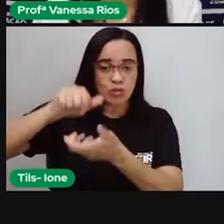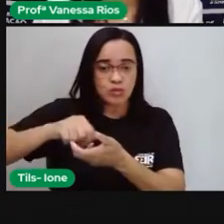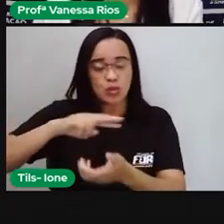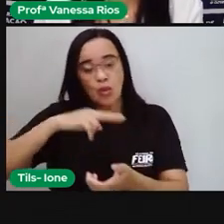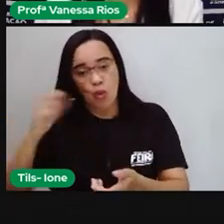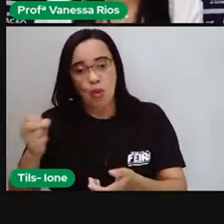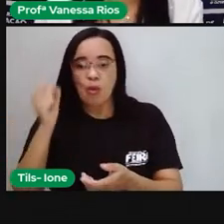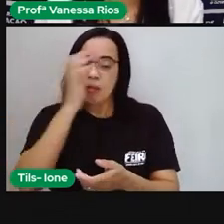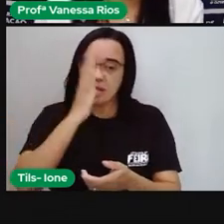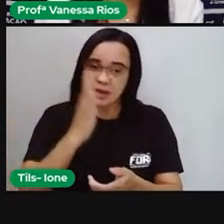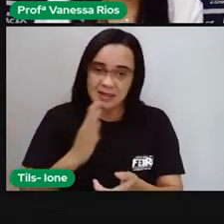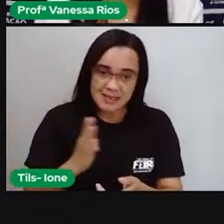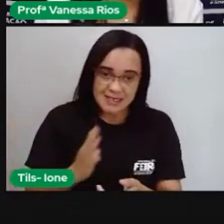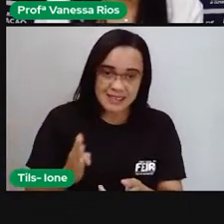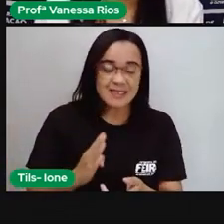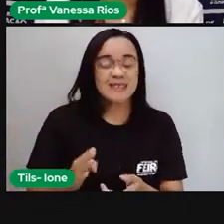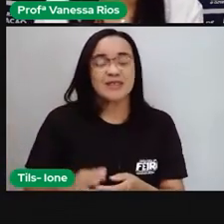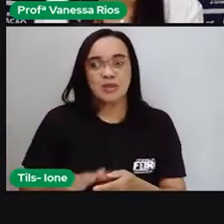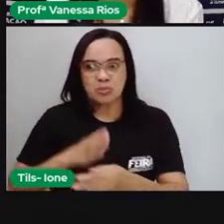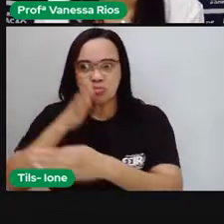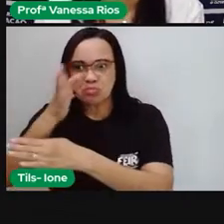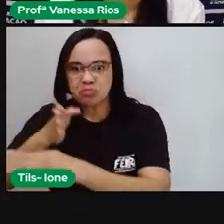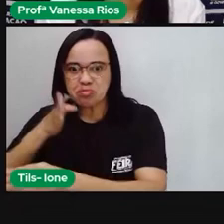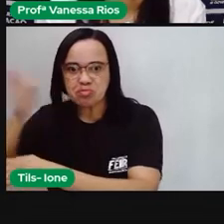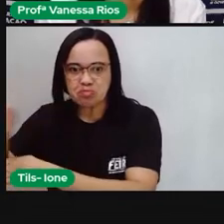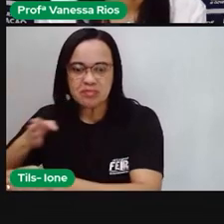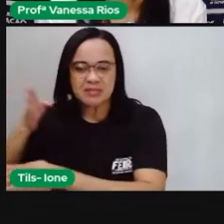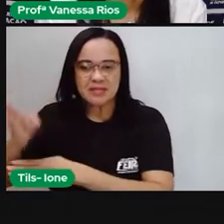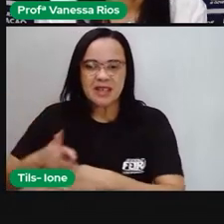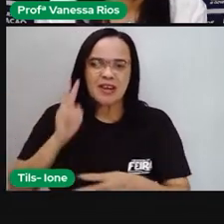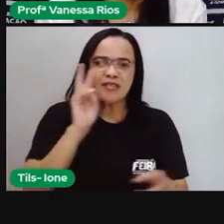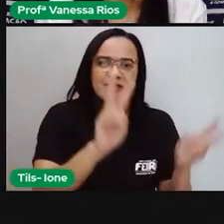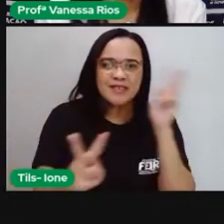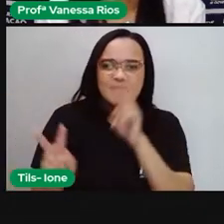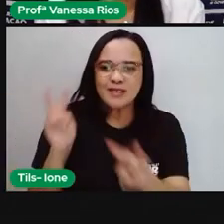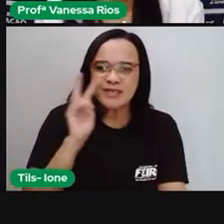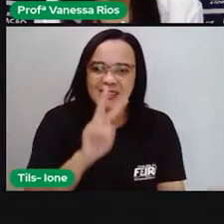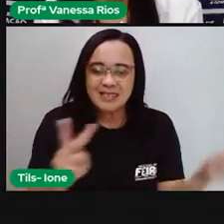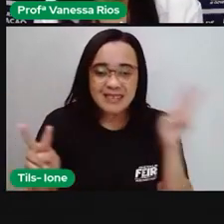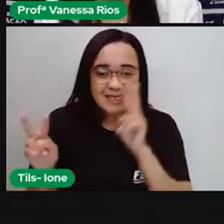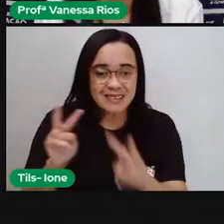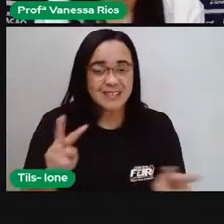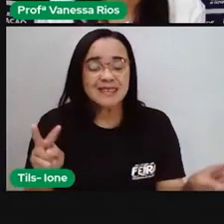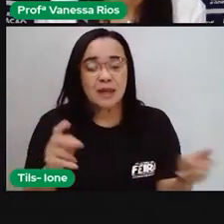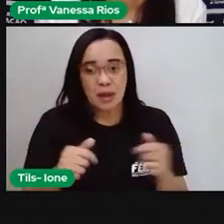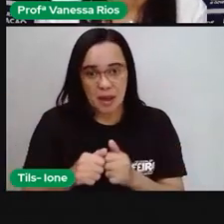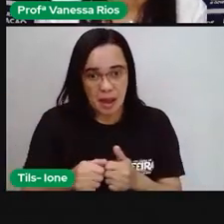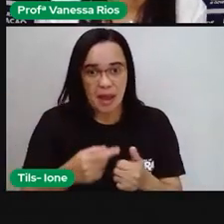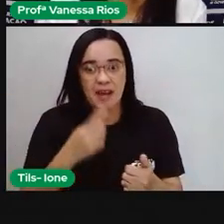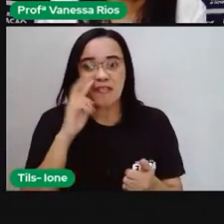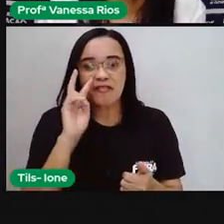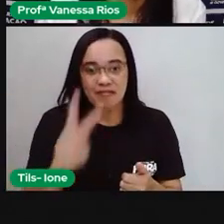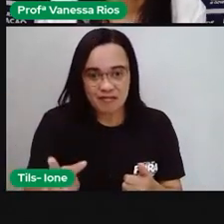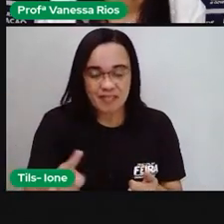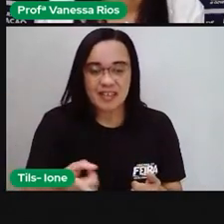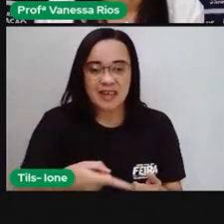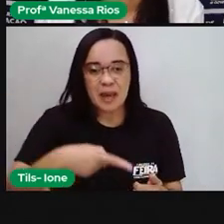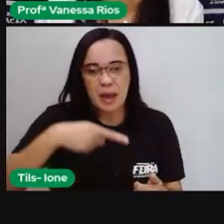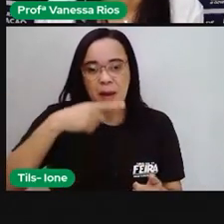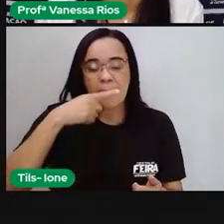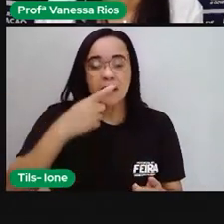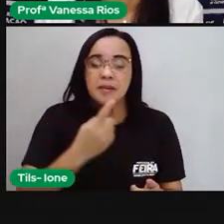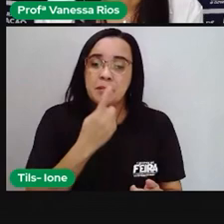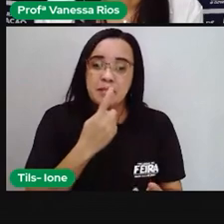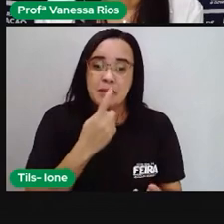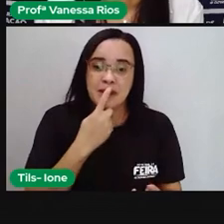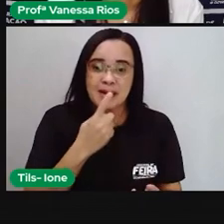Às vezes, viajar e ir até o lugar é uma forma de visualizar a cultura ali na prática, vivenciar a cultura em muitas